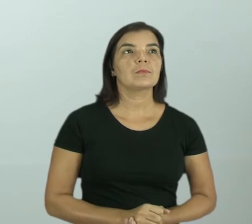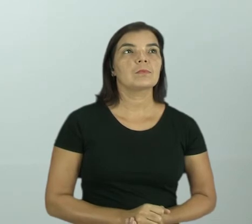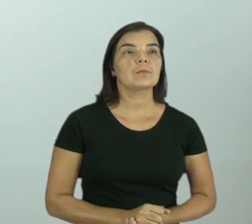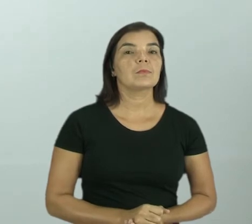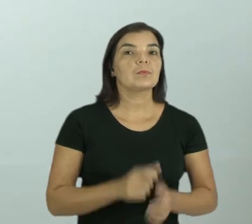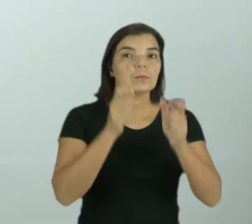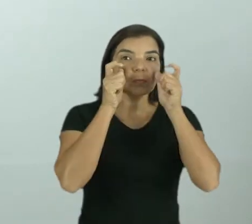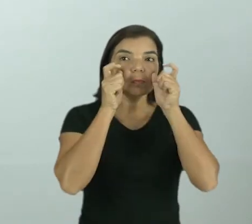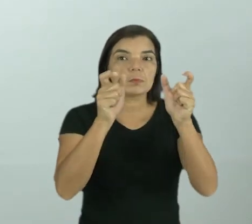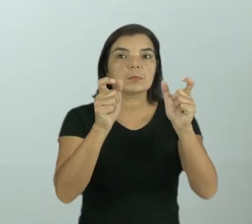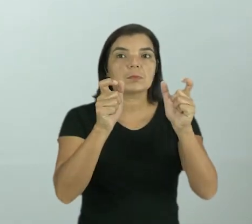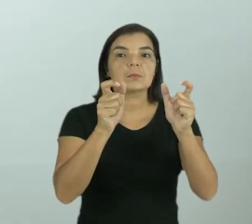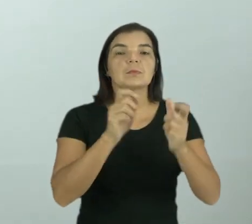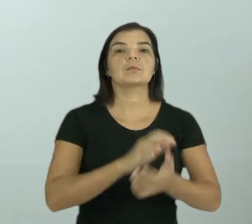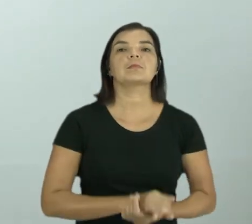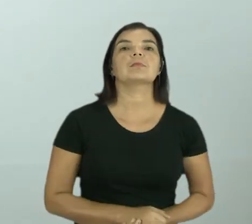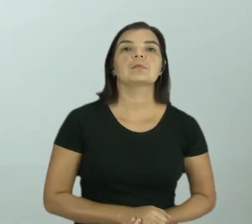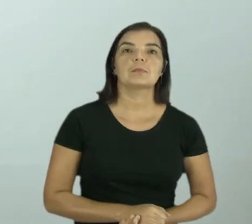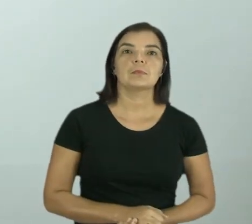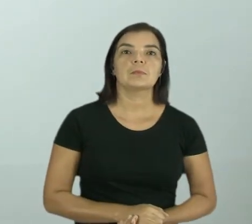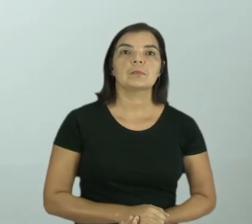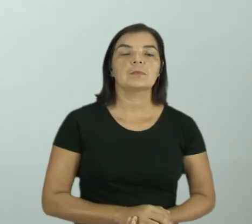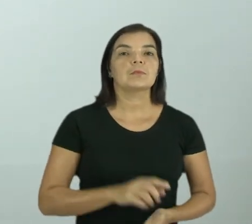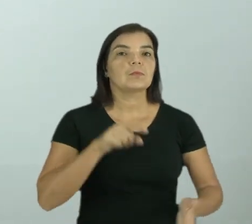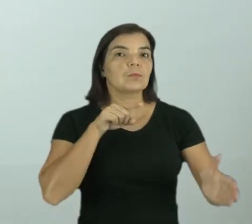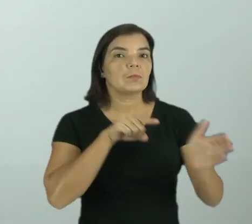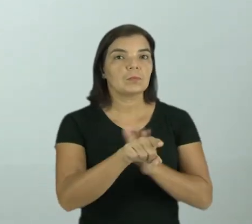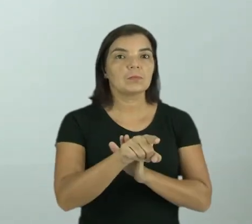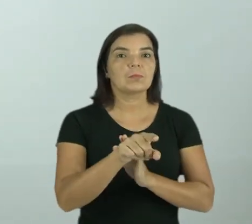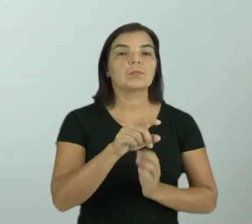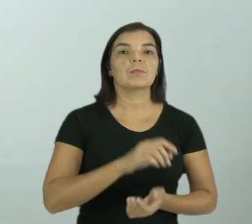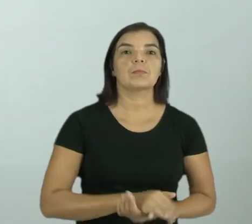Fiquem atentos. Vou puxar a outra pergunta.